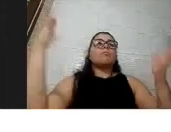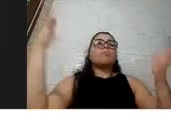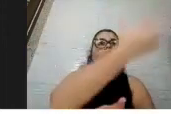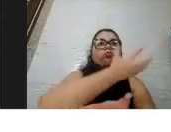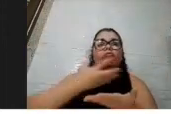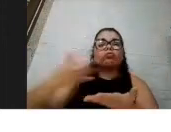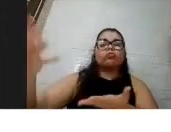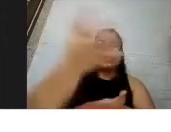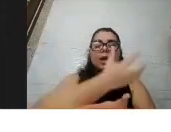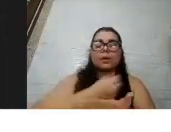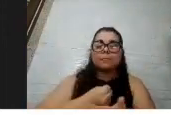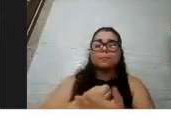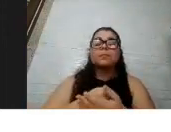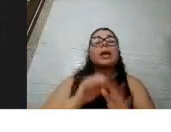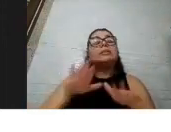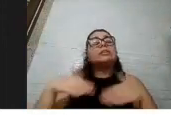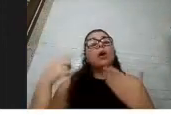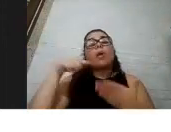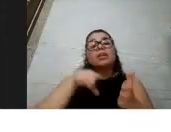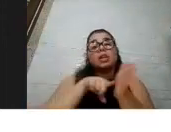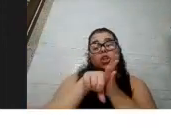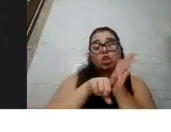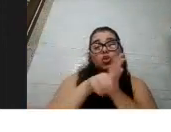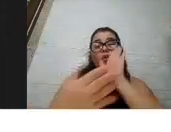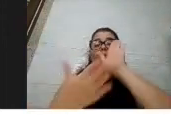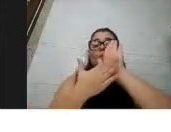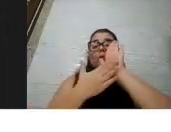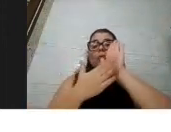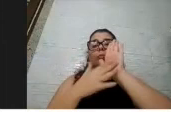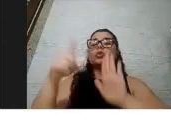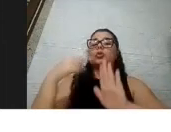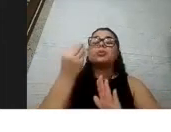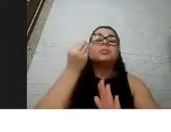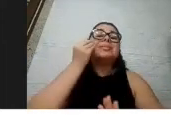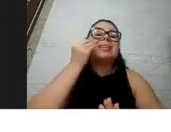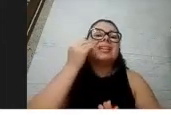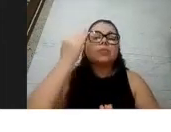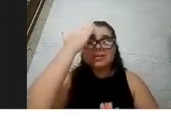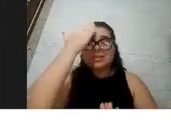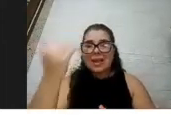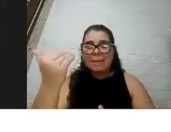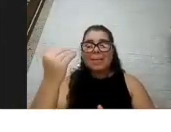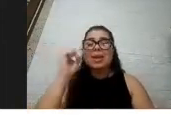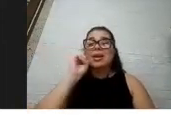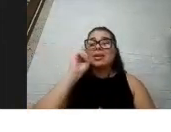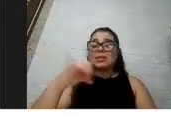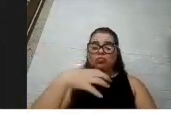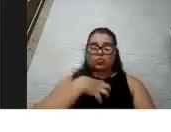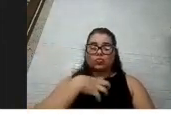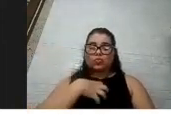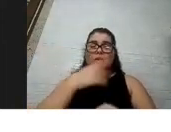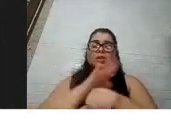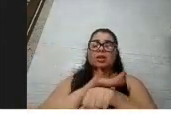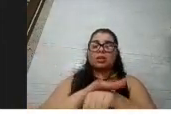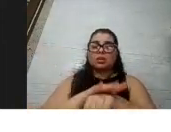Então, o que esse estudo se propõe? A gente está tentando saber se os sinais e sintomas em pessoas, por enquanto, tem